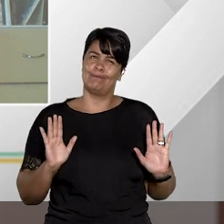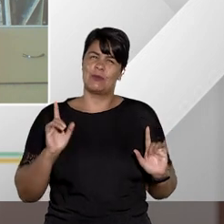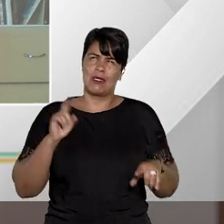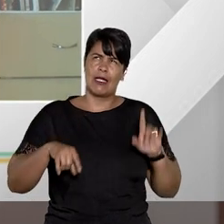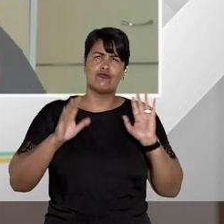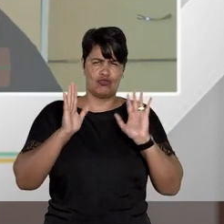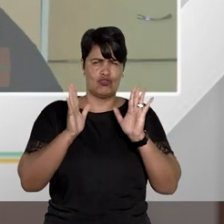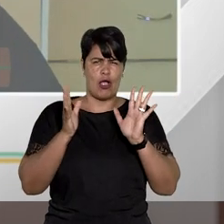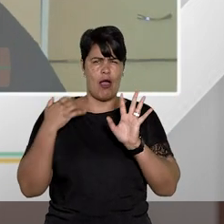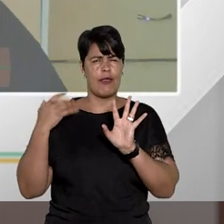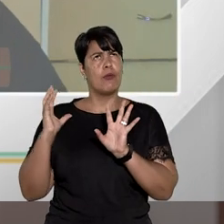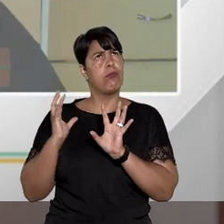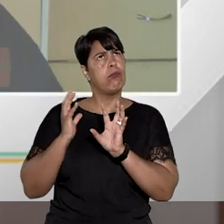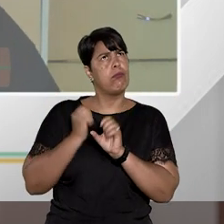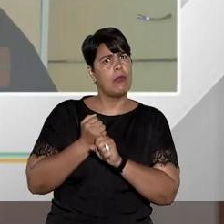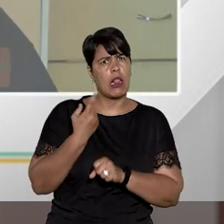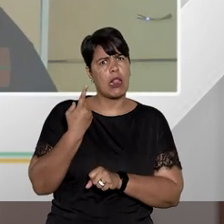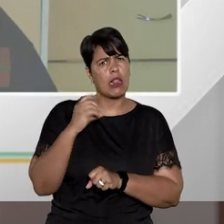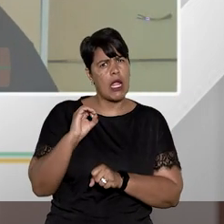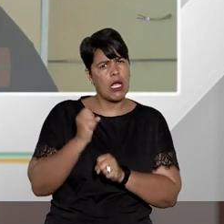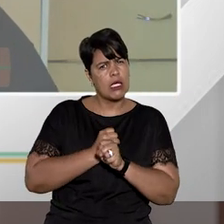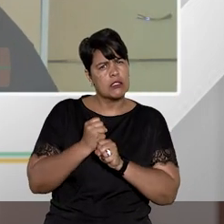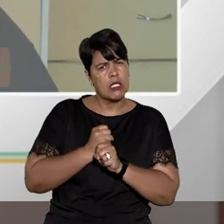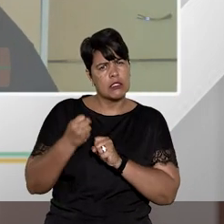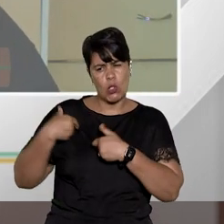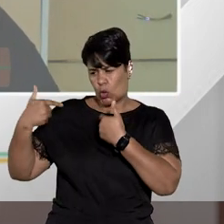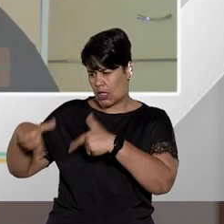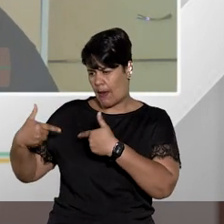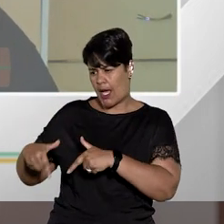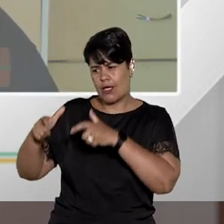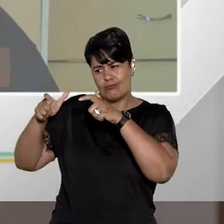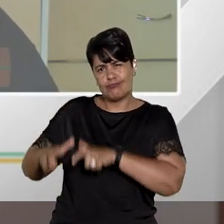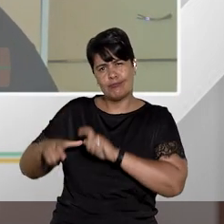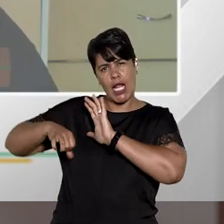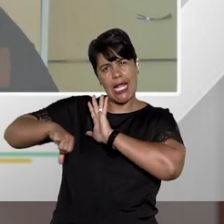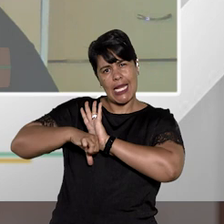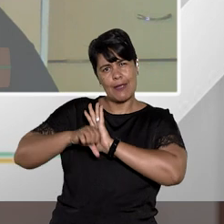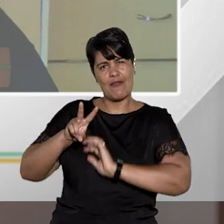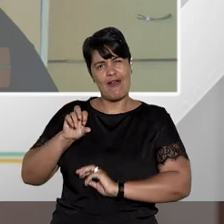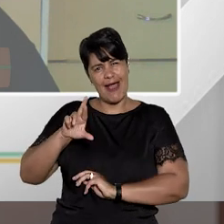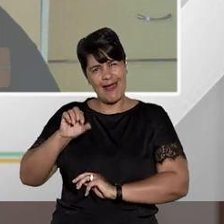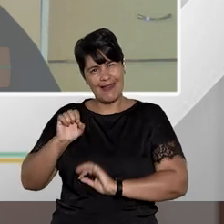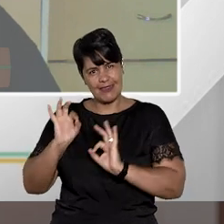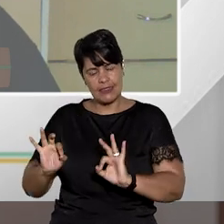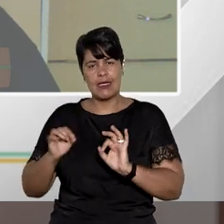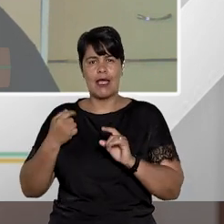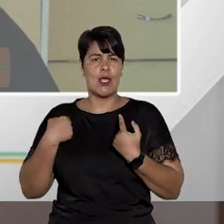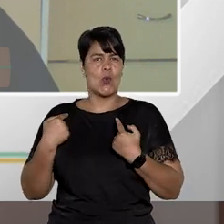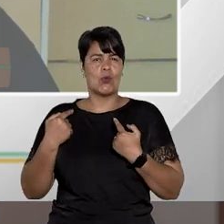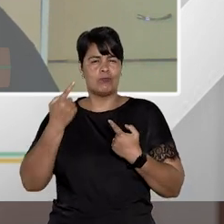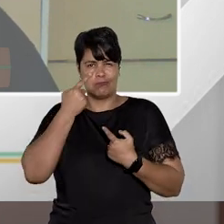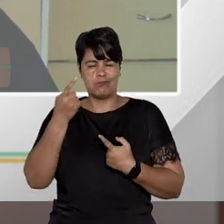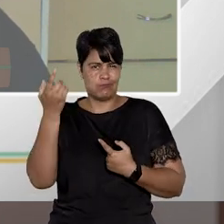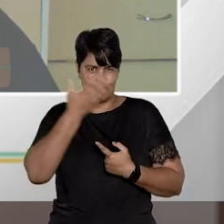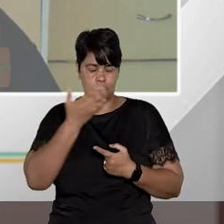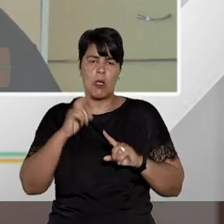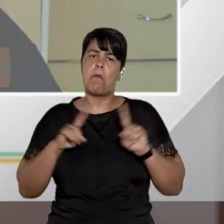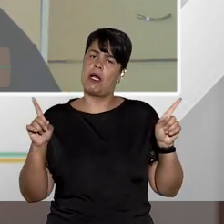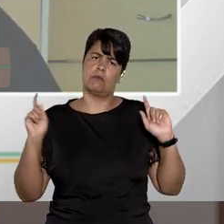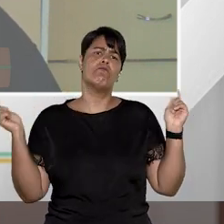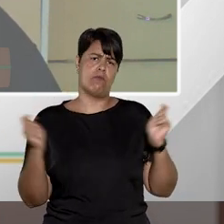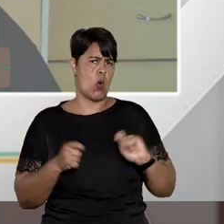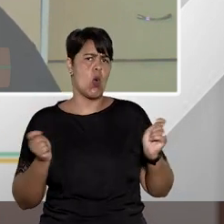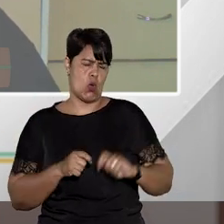mais de 10 anos de vara criminal, eu nunca decidi um habeas corpus contra particular, mas em tese é